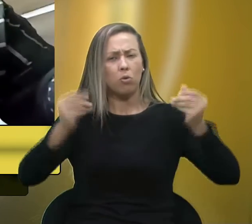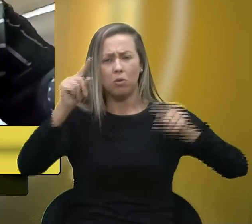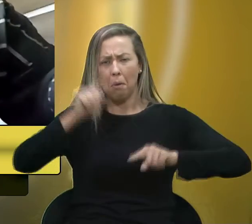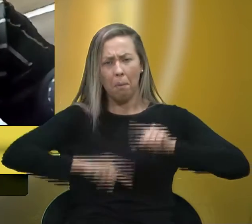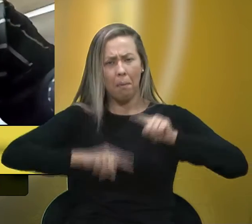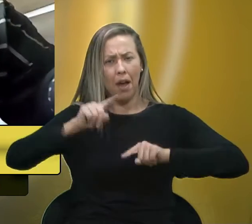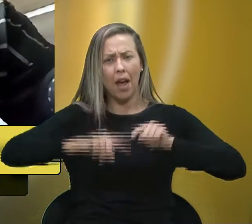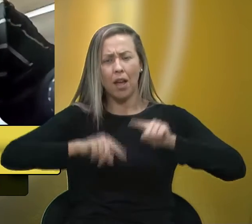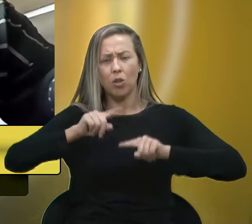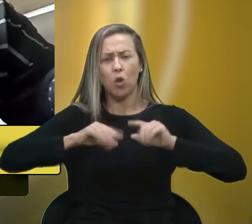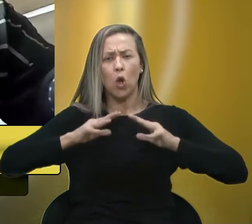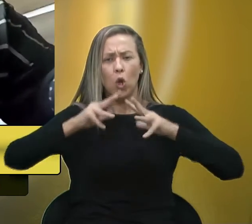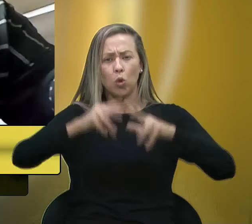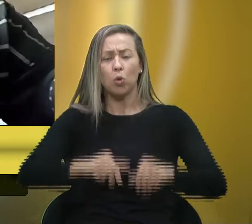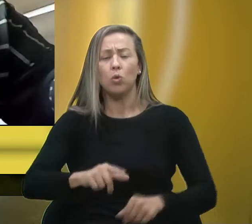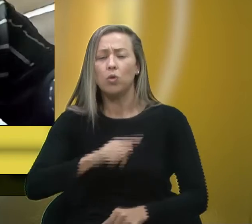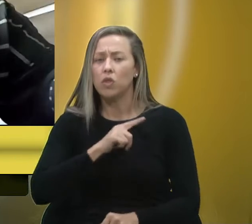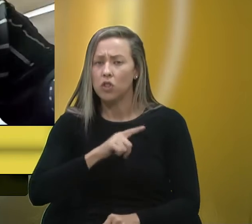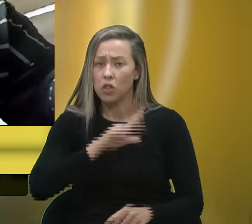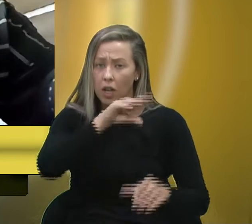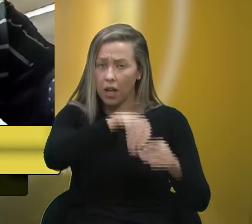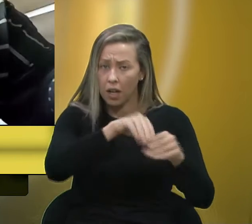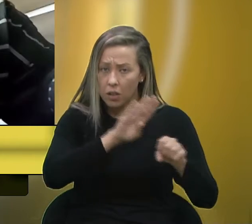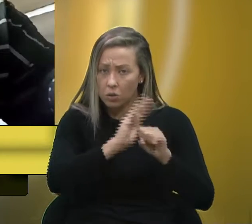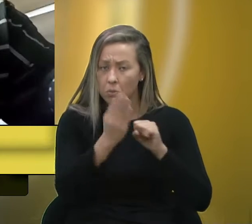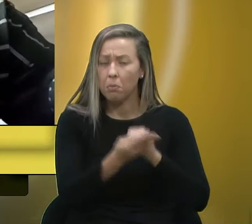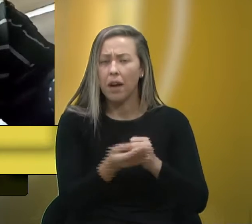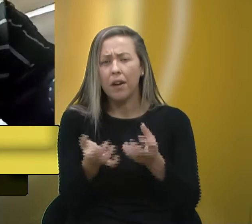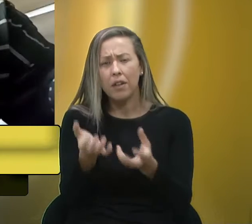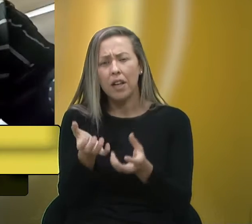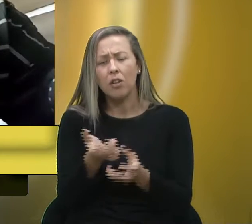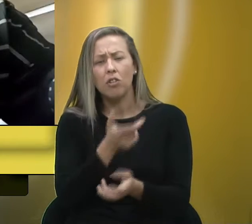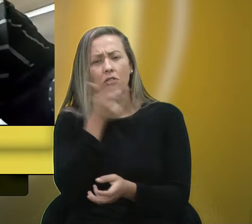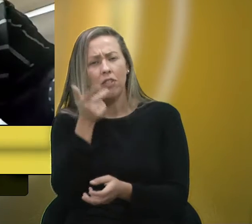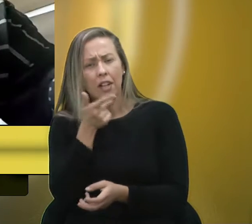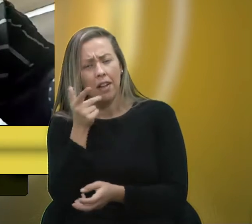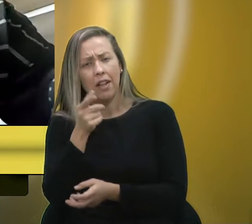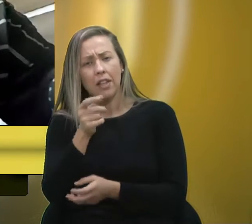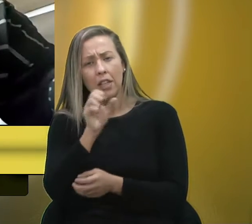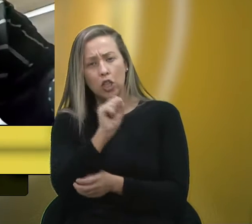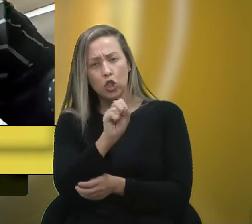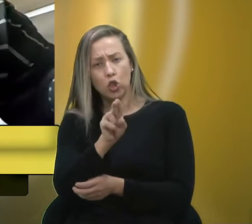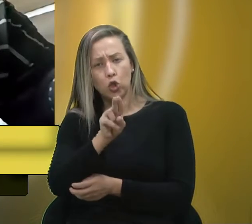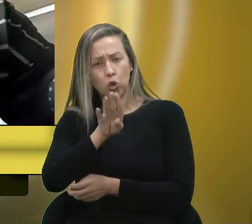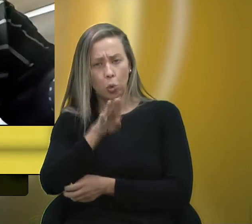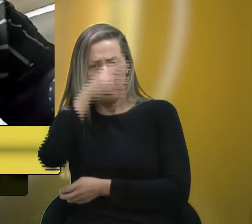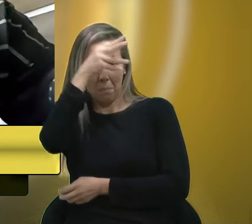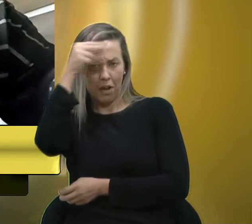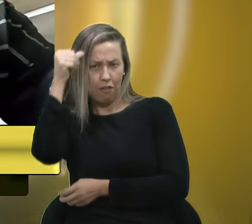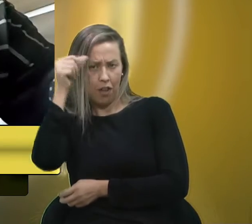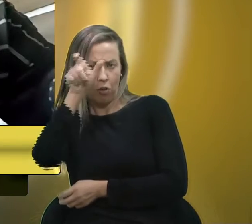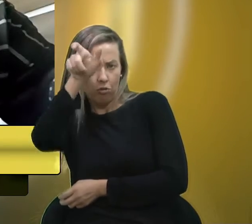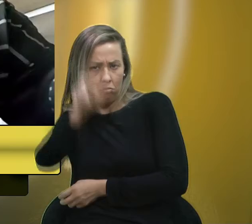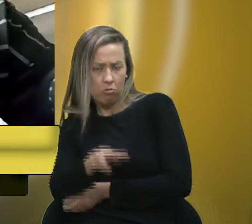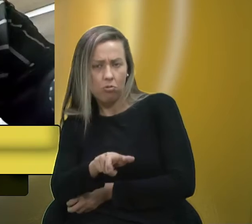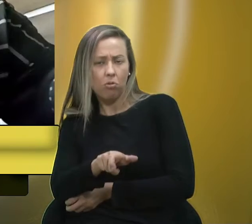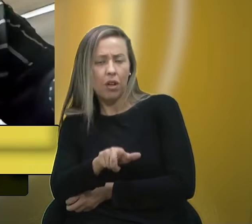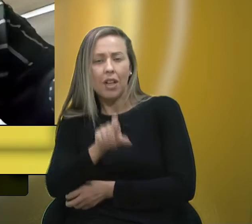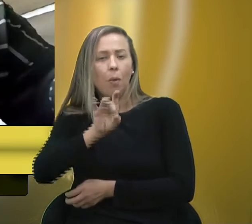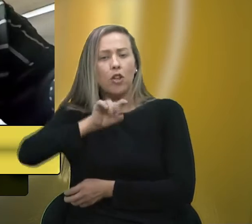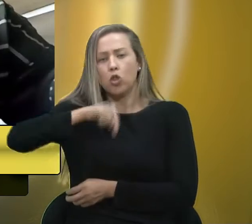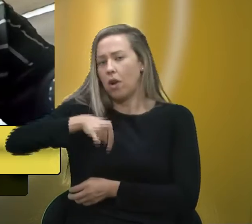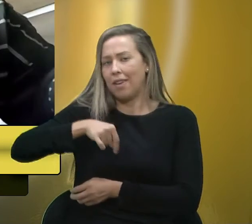autonomias. Quero dizer que os subprefeitos aqui, e não é diferente nas outras localidades,